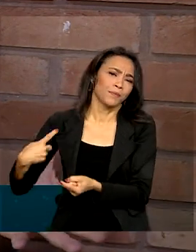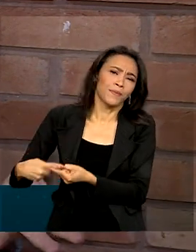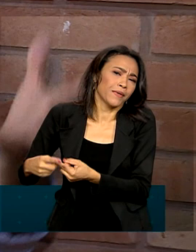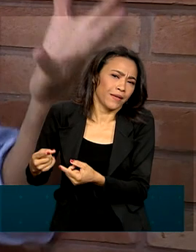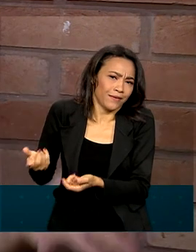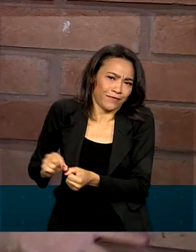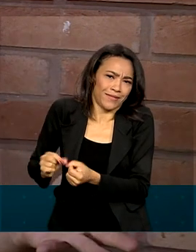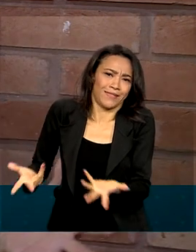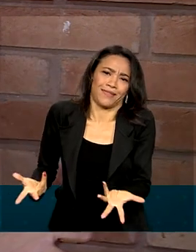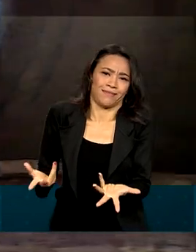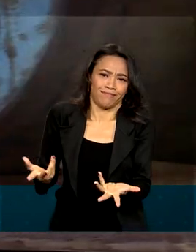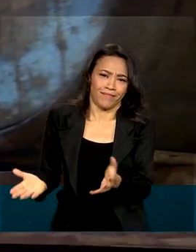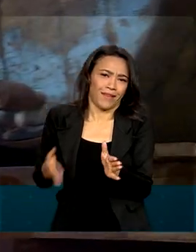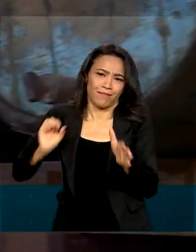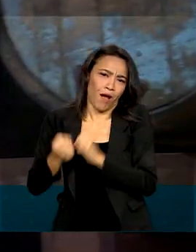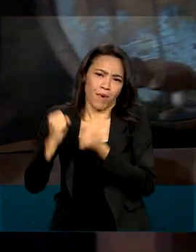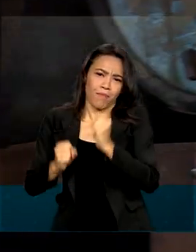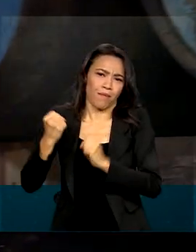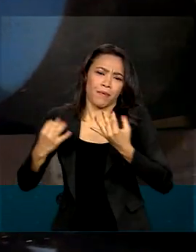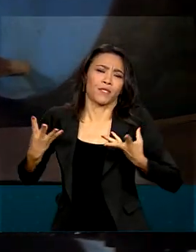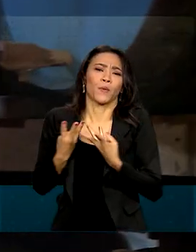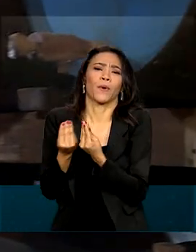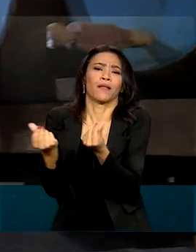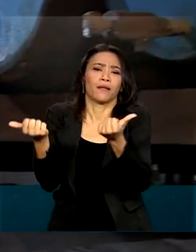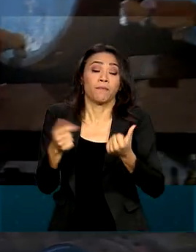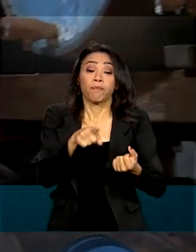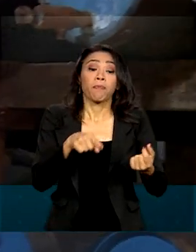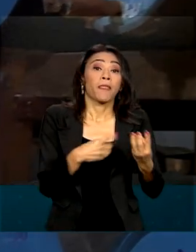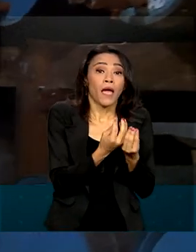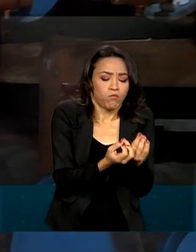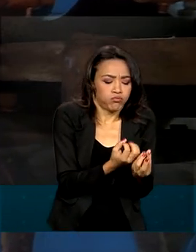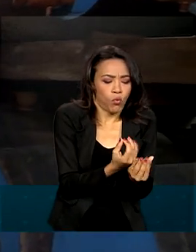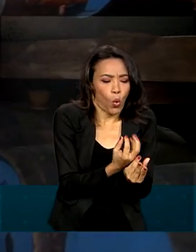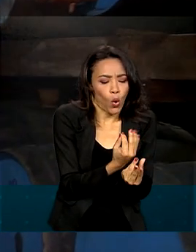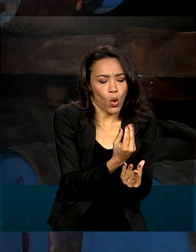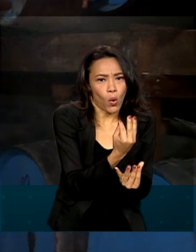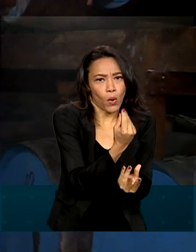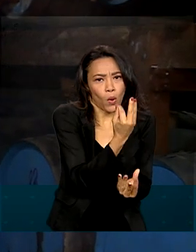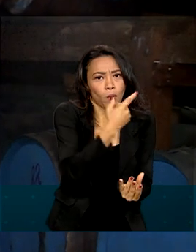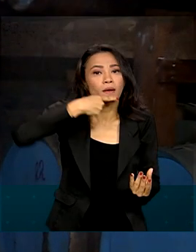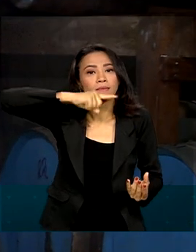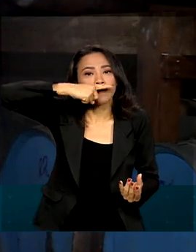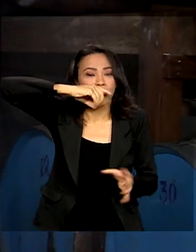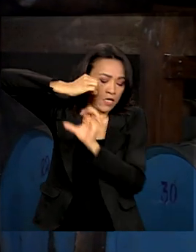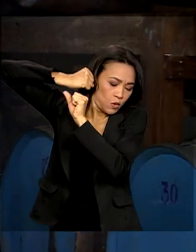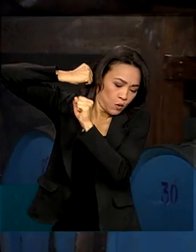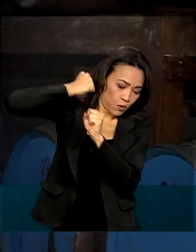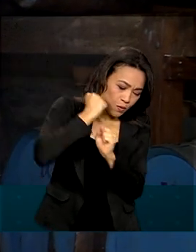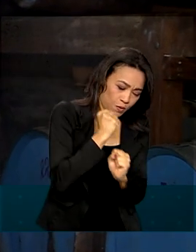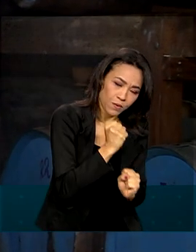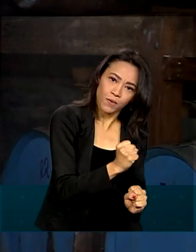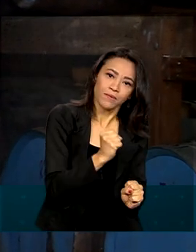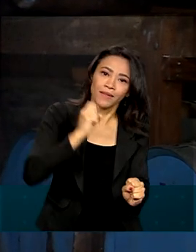uma cachaça de qualidade? A cachaça é o resultado da fermentação e destilação da cana-de-açúcar. Assim como na